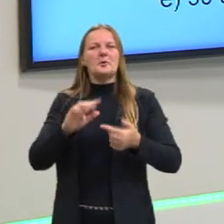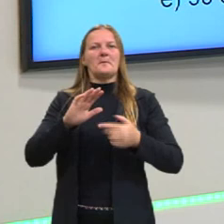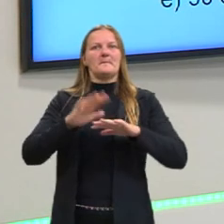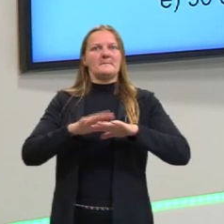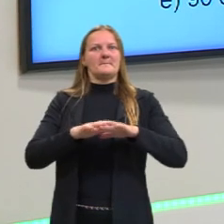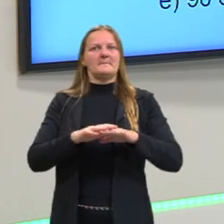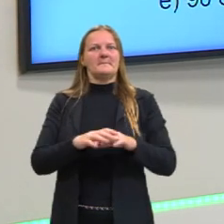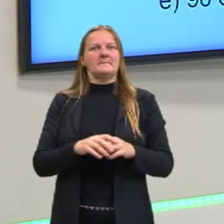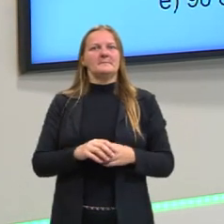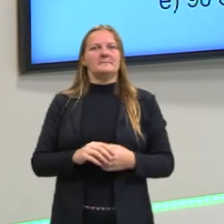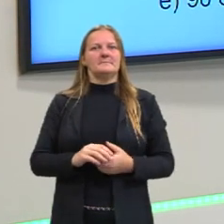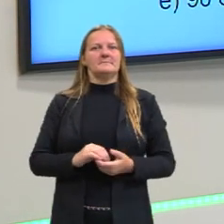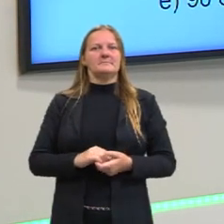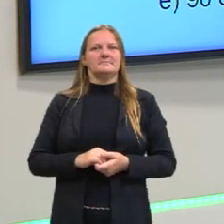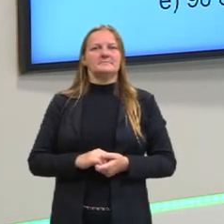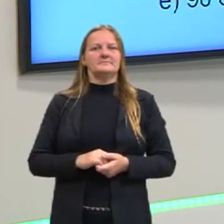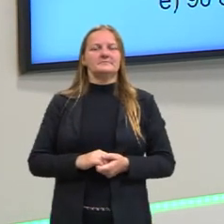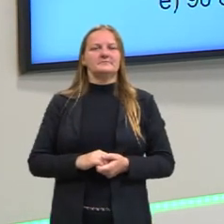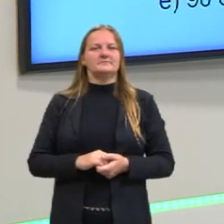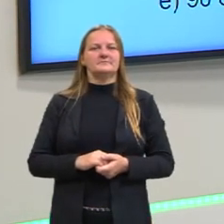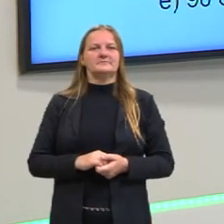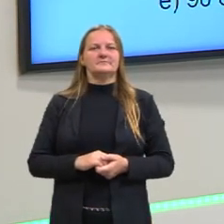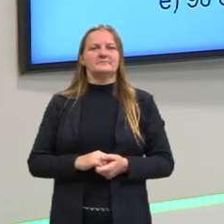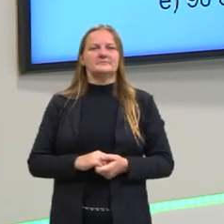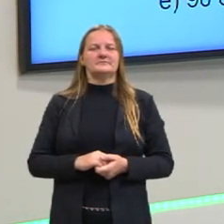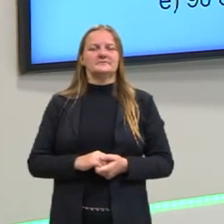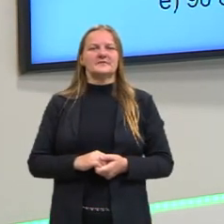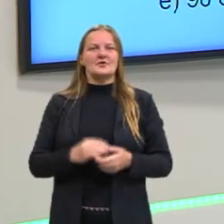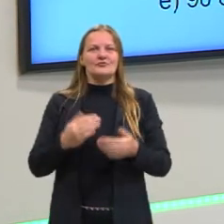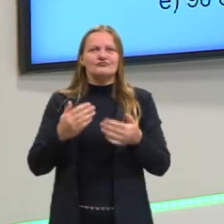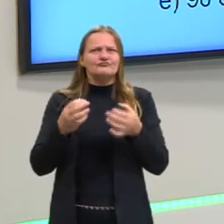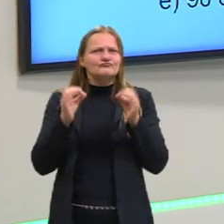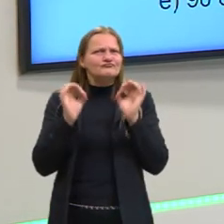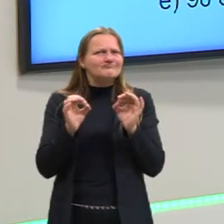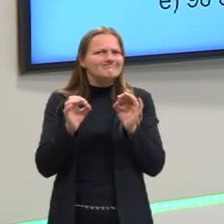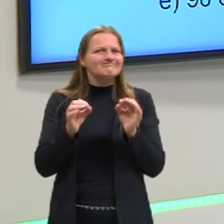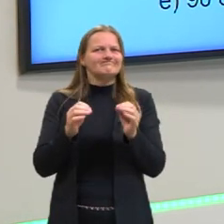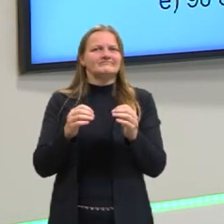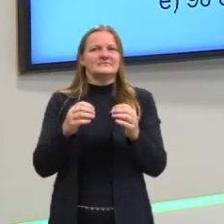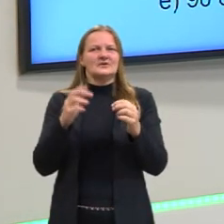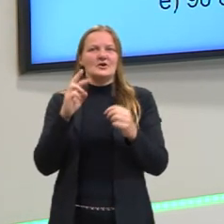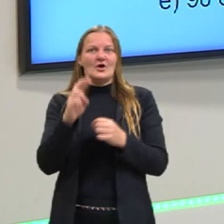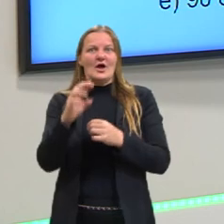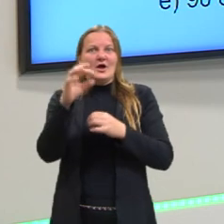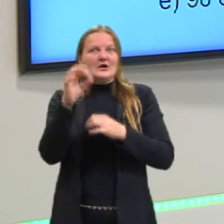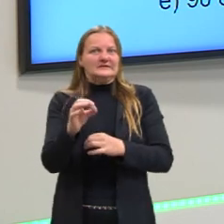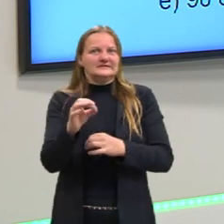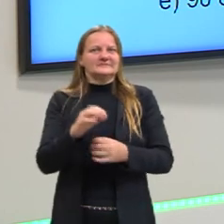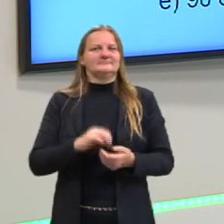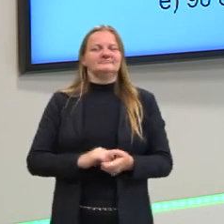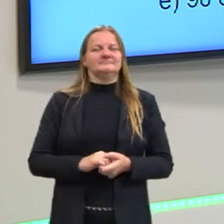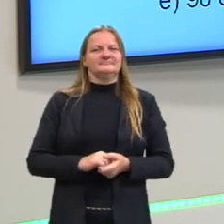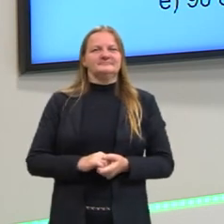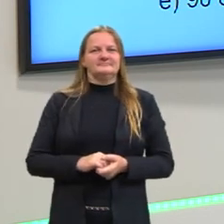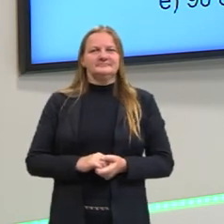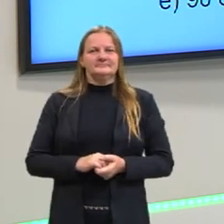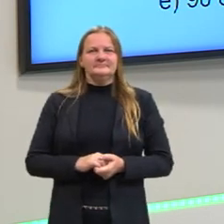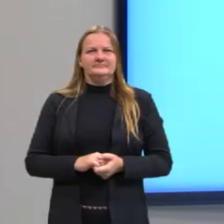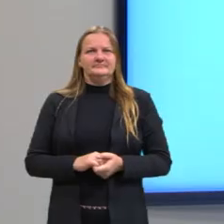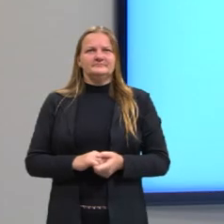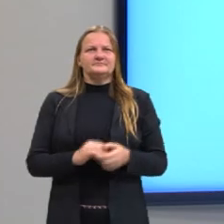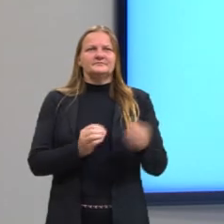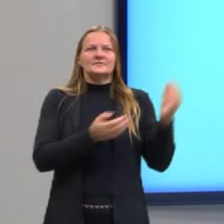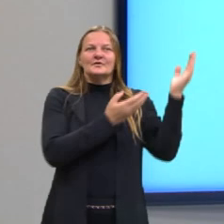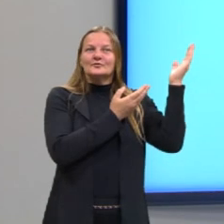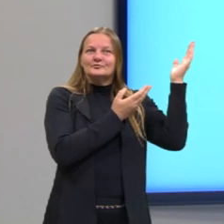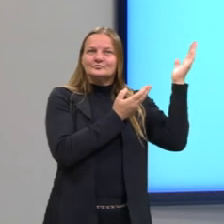ter os instrumentos necessários para chegar na resolução correta. Então, aqui eu vou